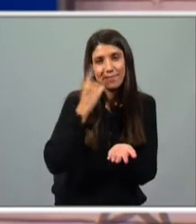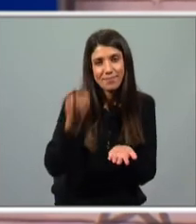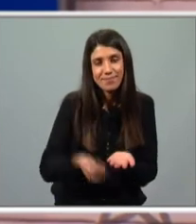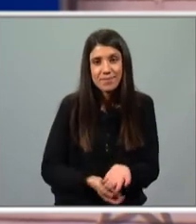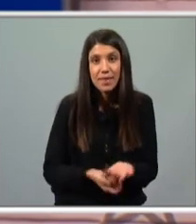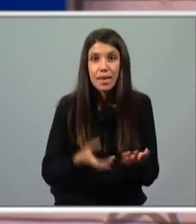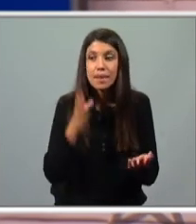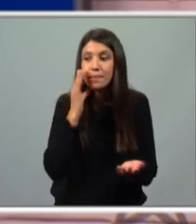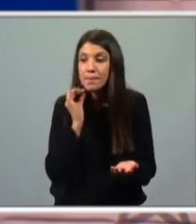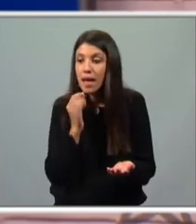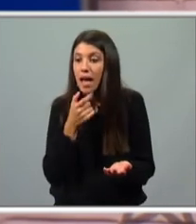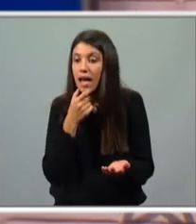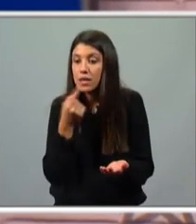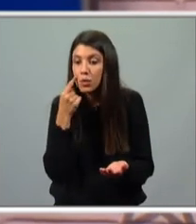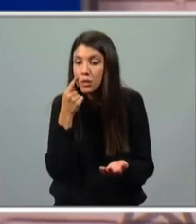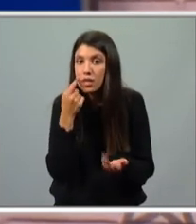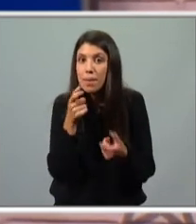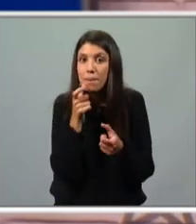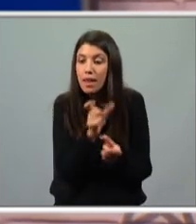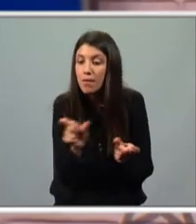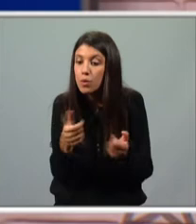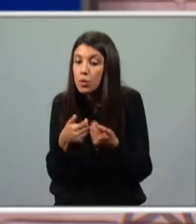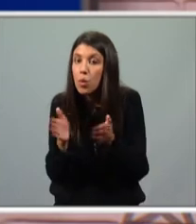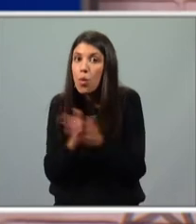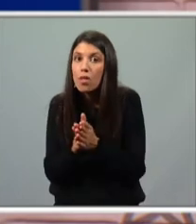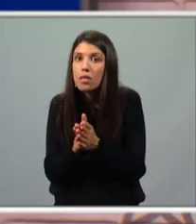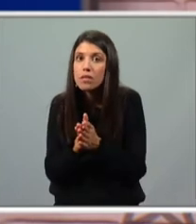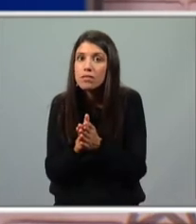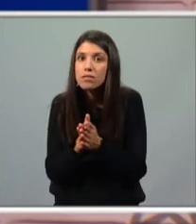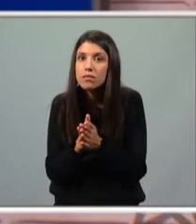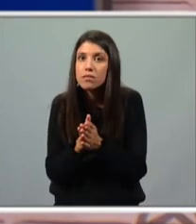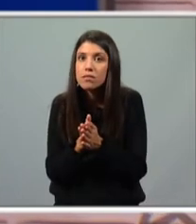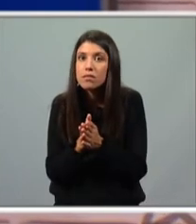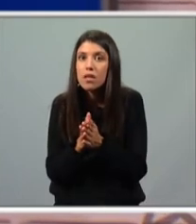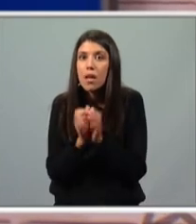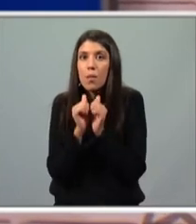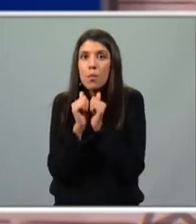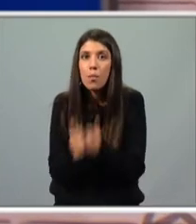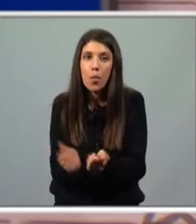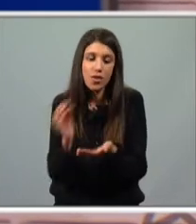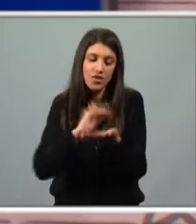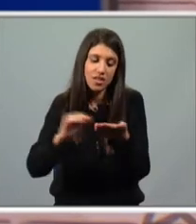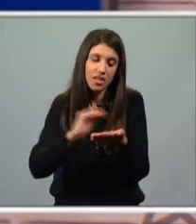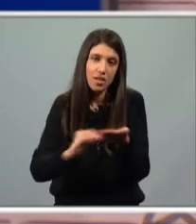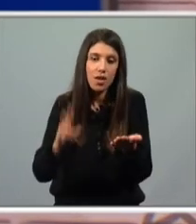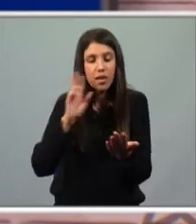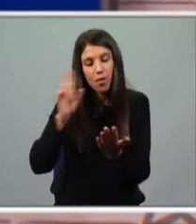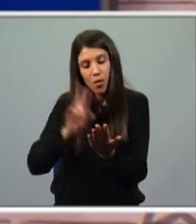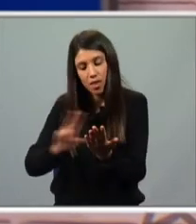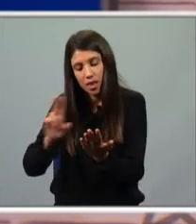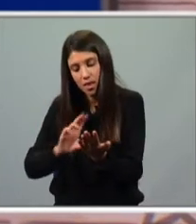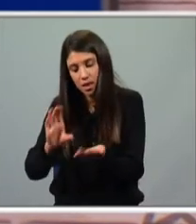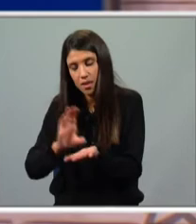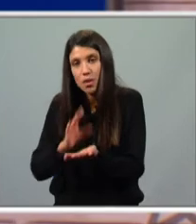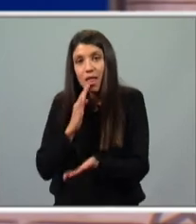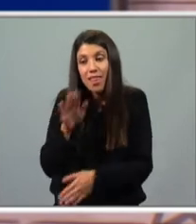pensava que se conhecesse todas as palavras do dicionário, seria uma boa, uma excelente escritora. Então lia o dicionário, quando era pequenina,